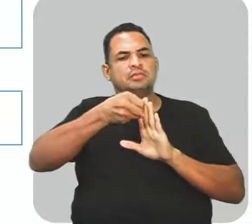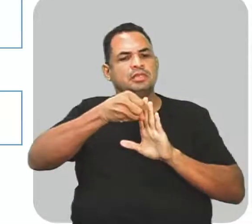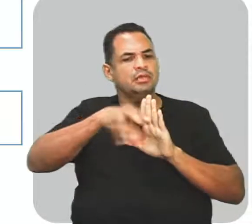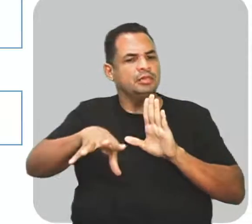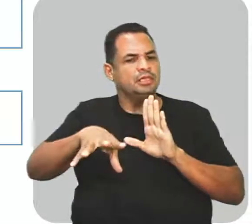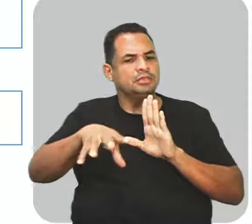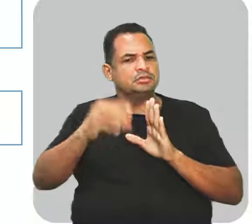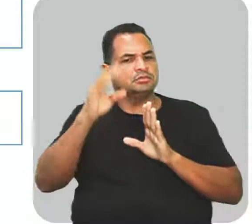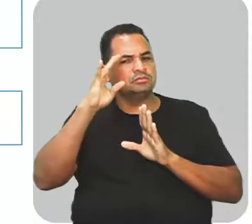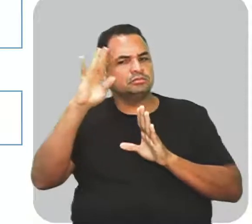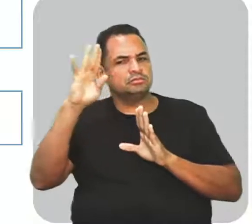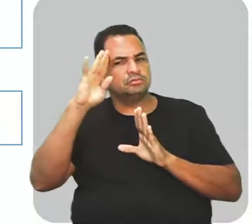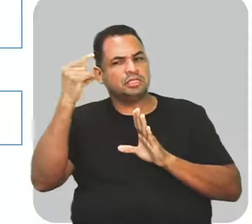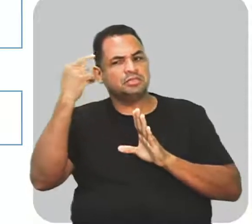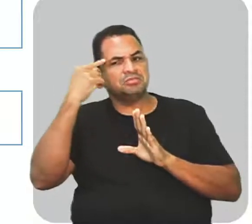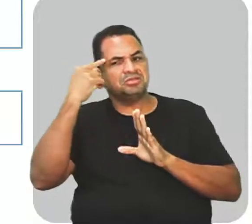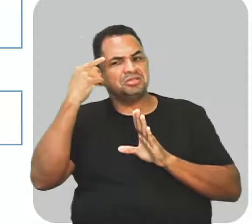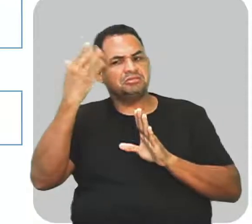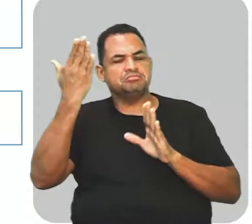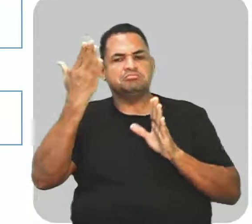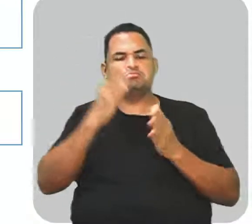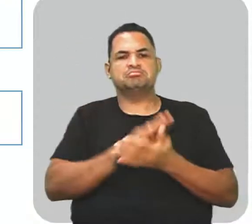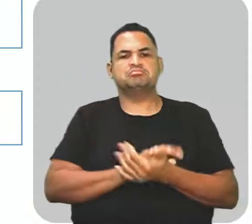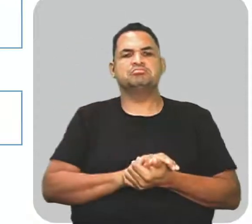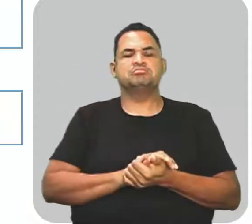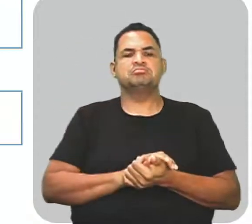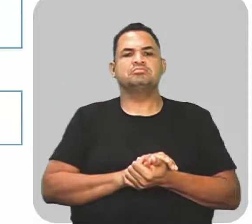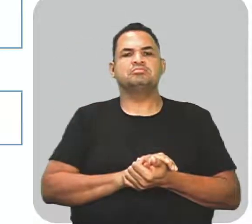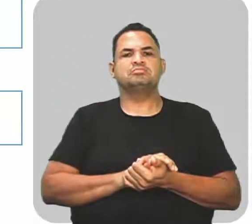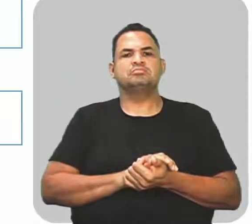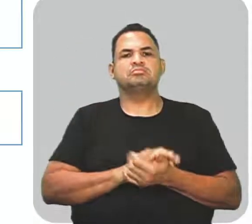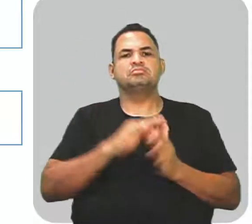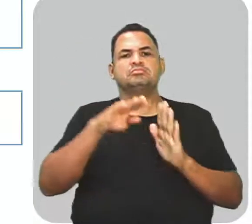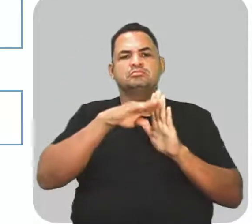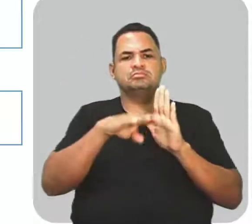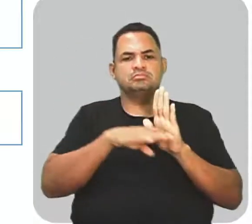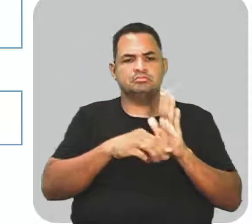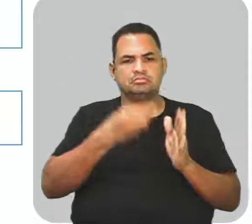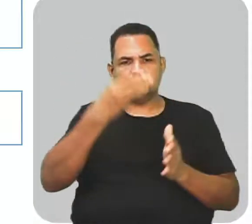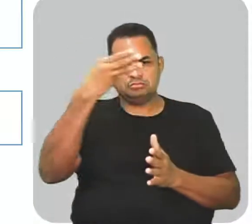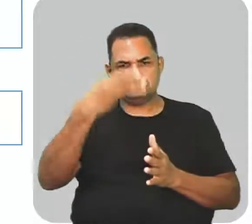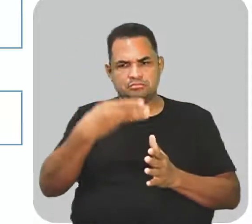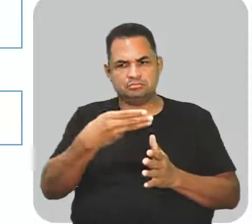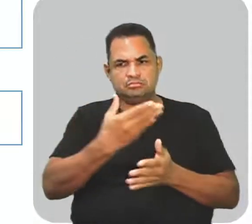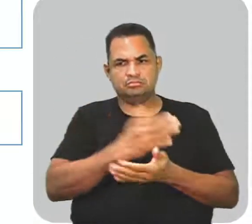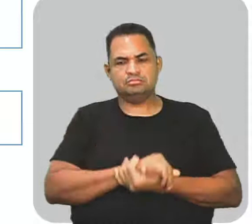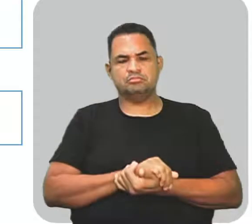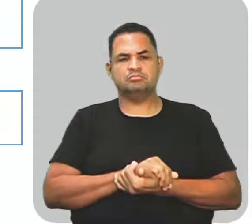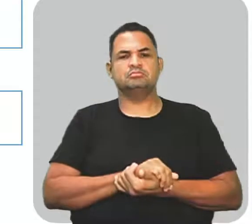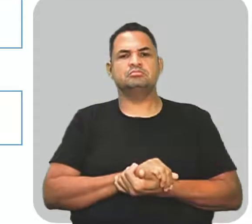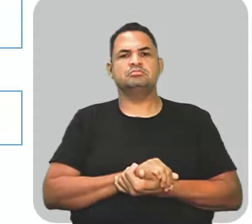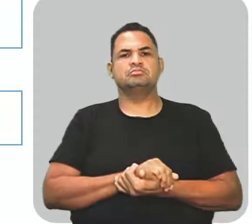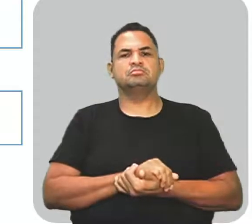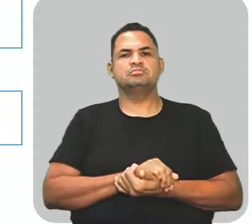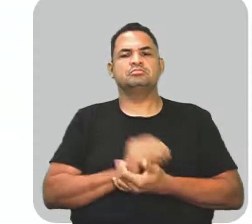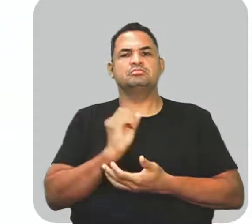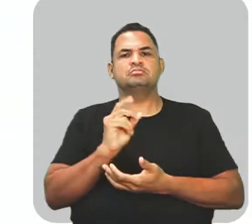pensamento, tá? Então, as figuras de linguagem são divididas aí dessas três formas, ok?